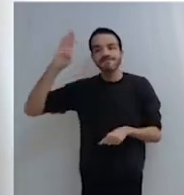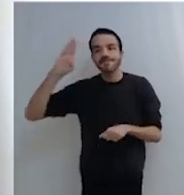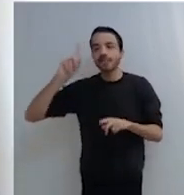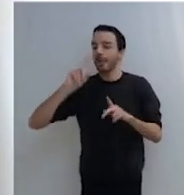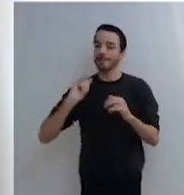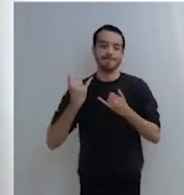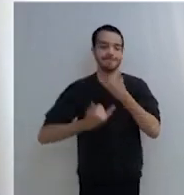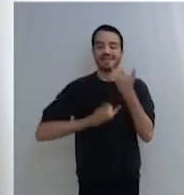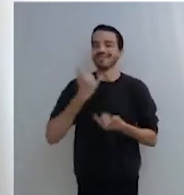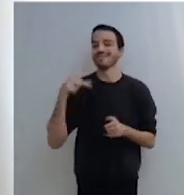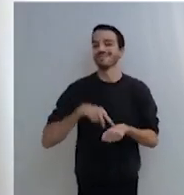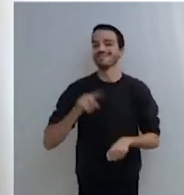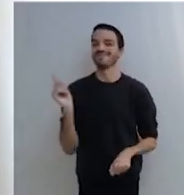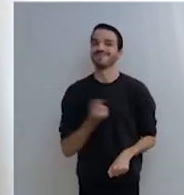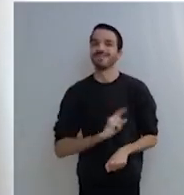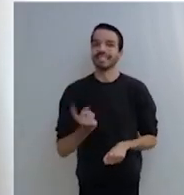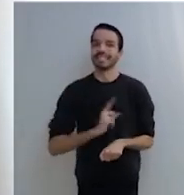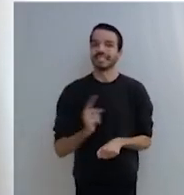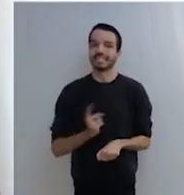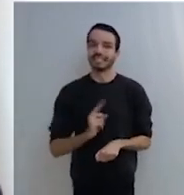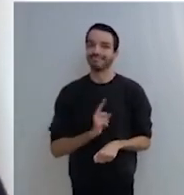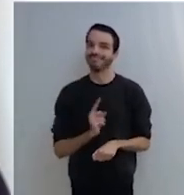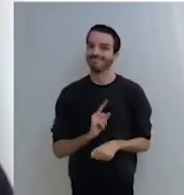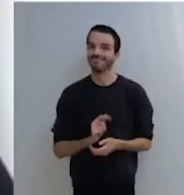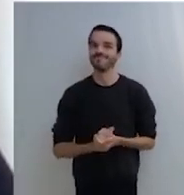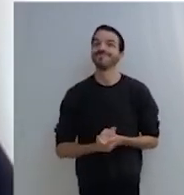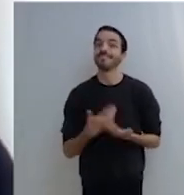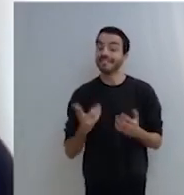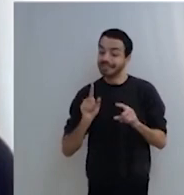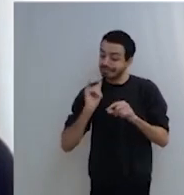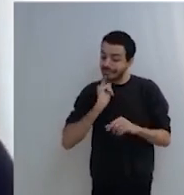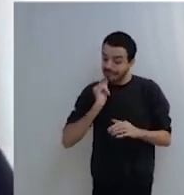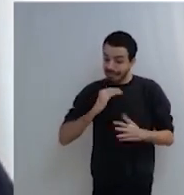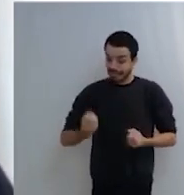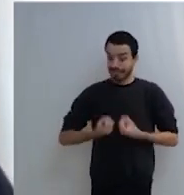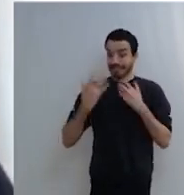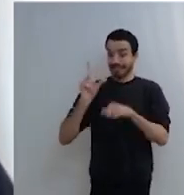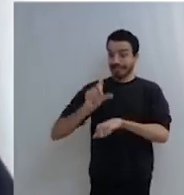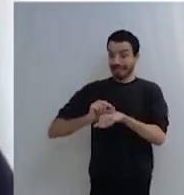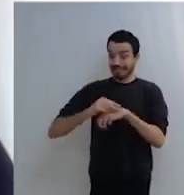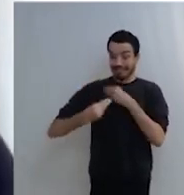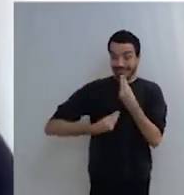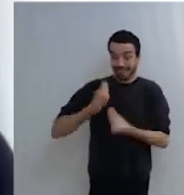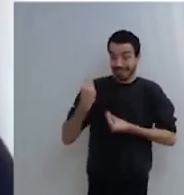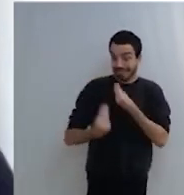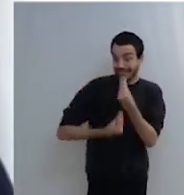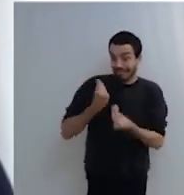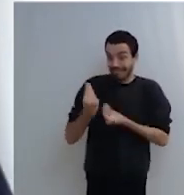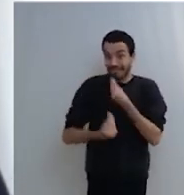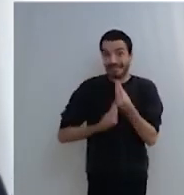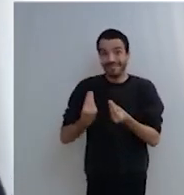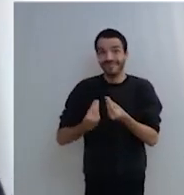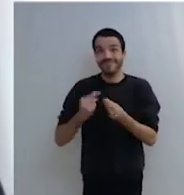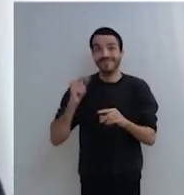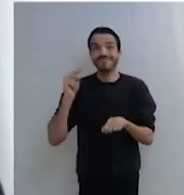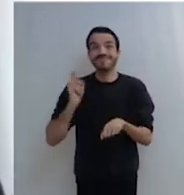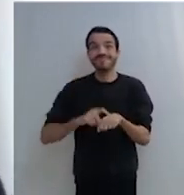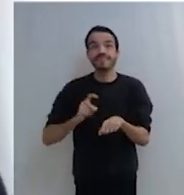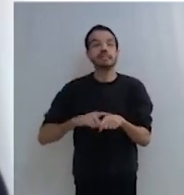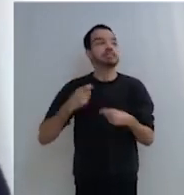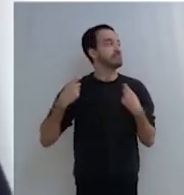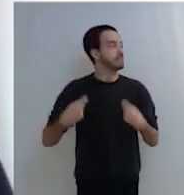Então, se há uma intempestividade, a mim parece que essa intempestividade tem de ser